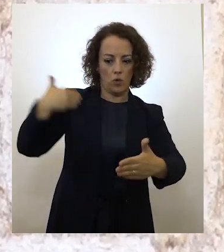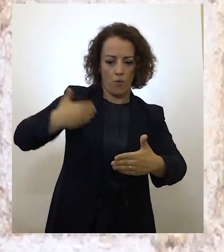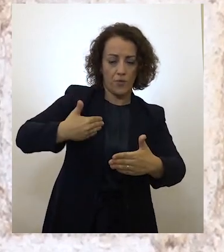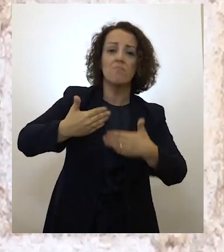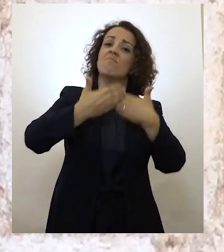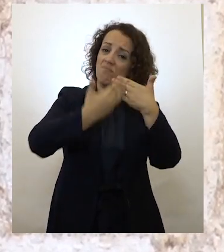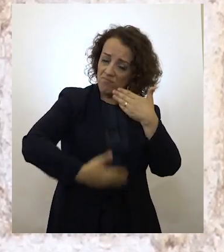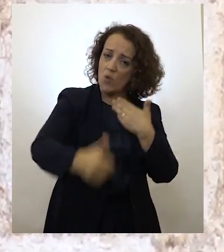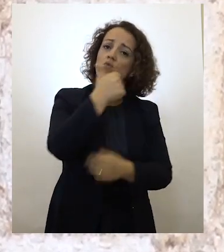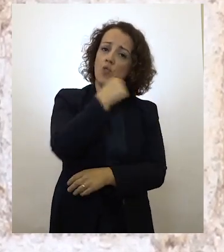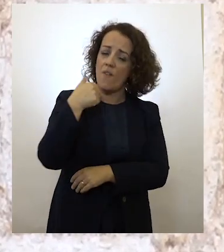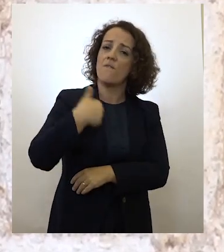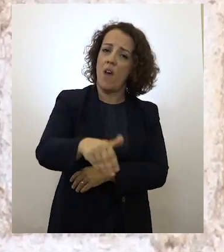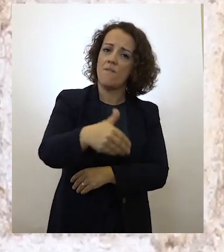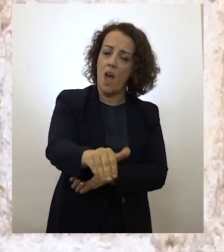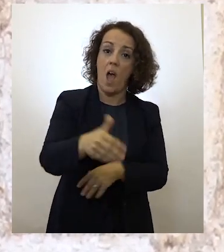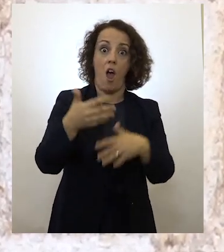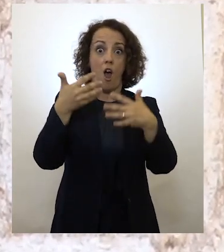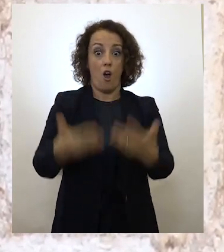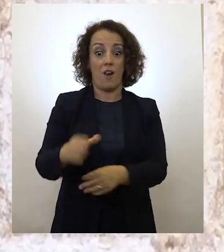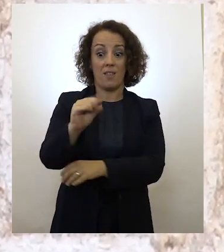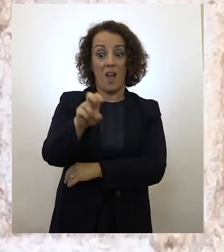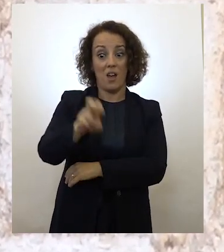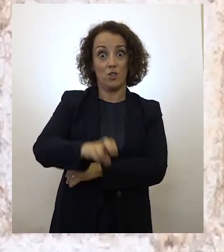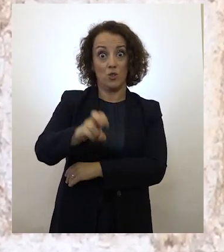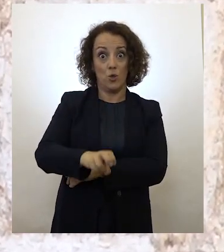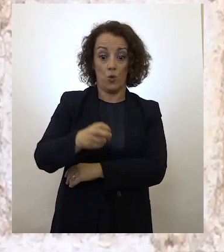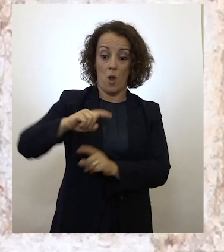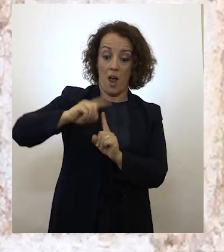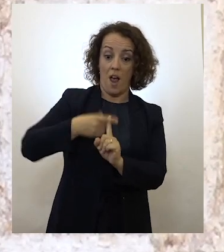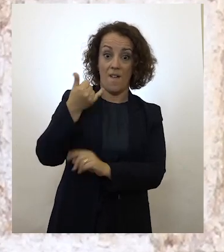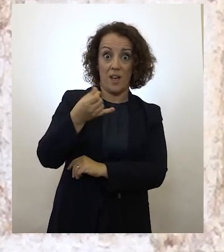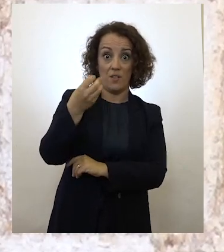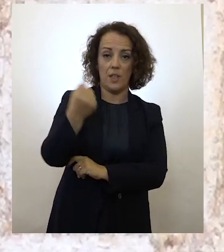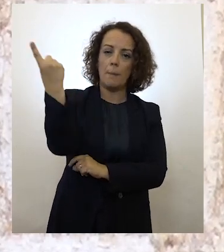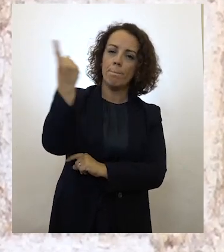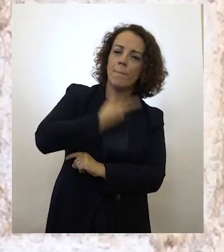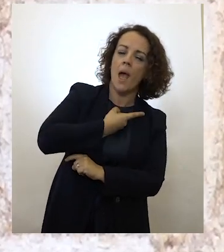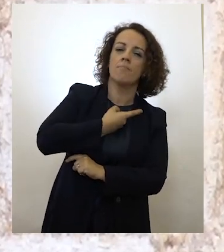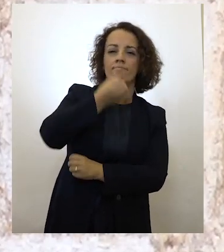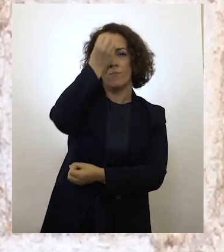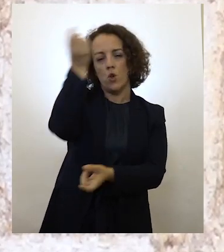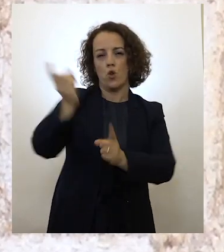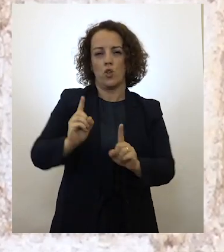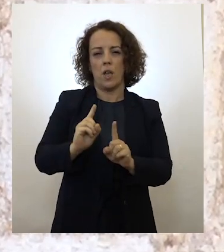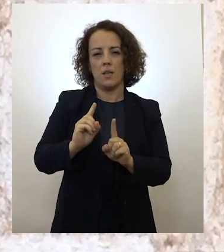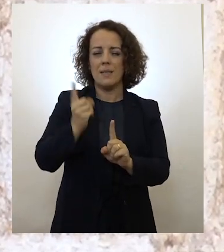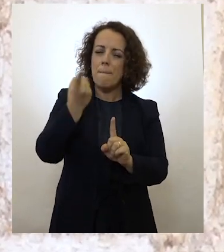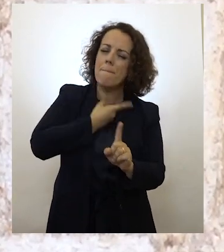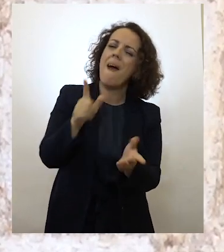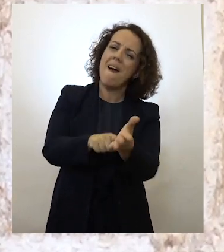sofrer, o que o 10 de junho de 2020 nos impõe é não perder o instante